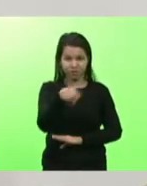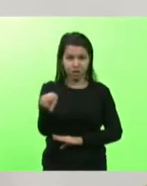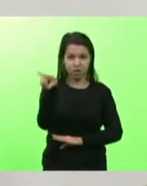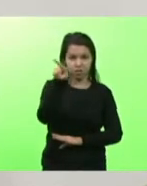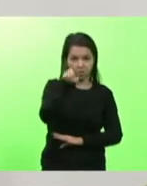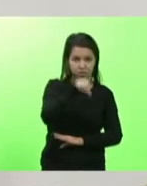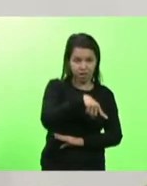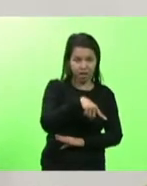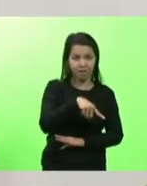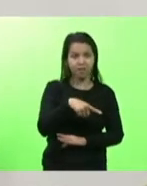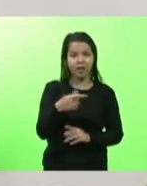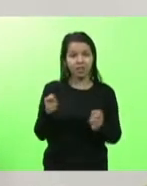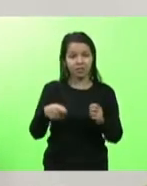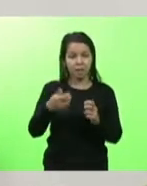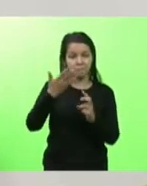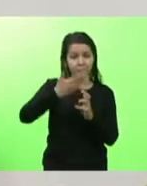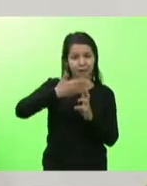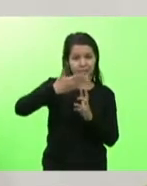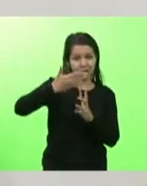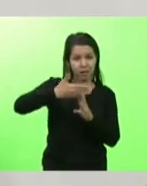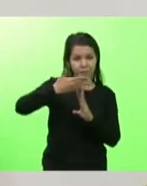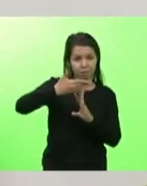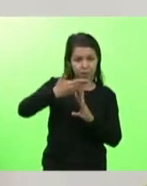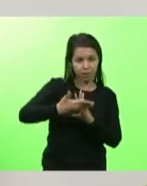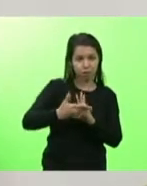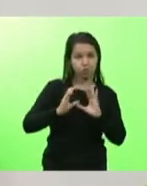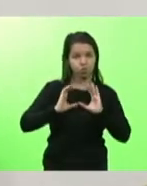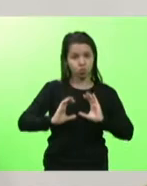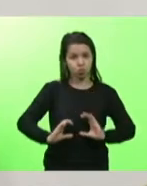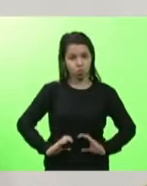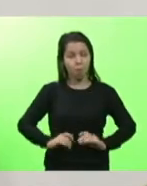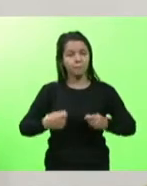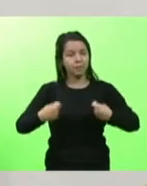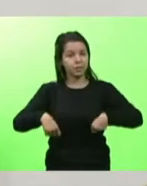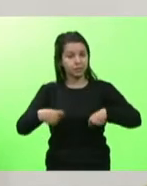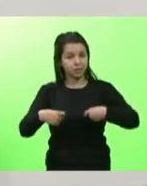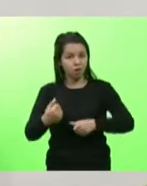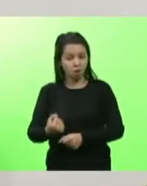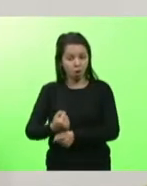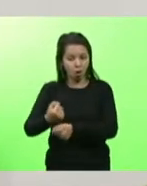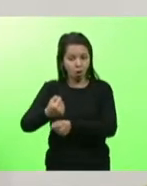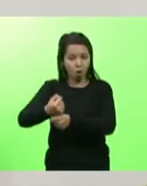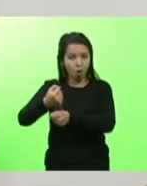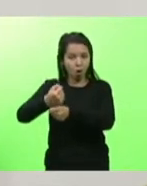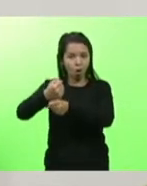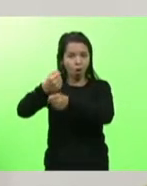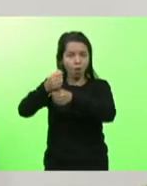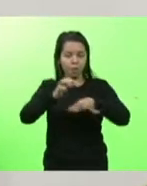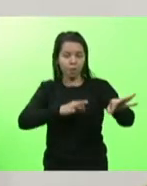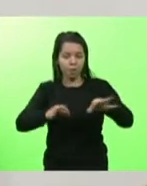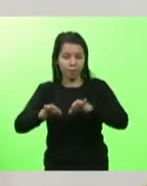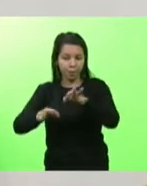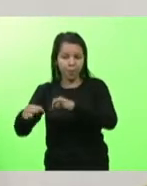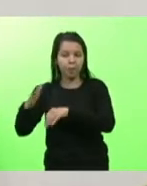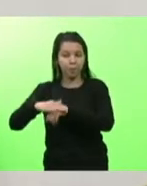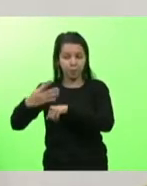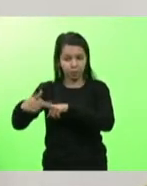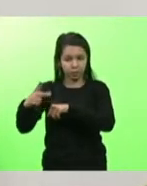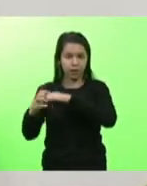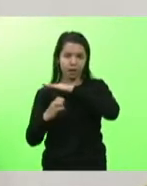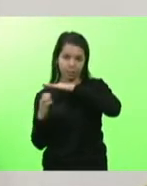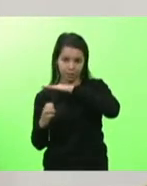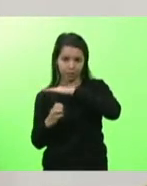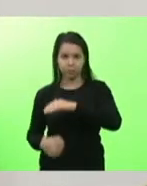de parcelamento quando o contribuinte precisa que obras sejam executadas pela empresa. Pois bem,